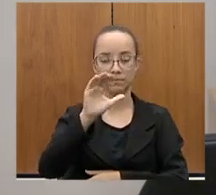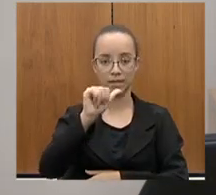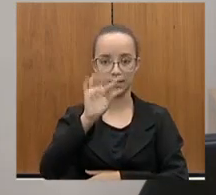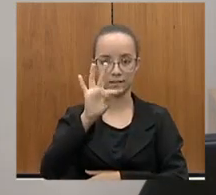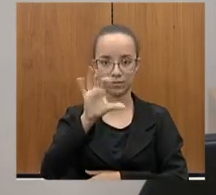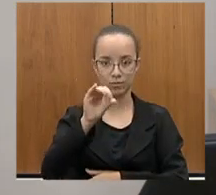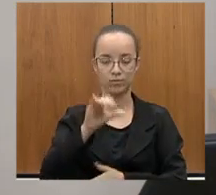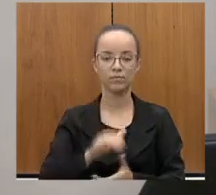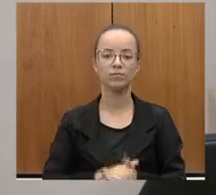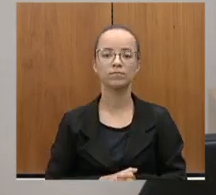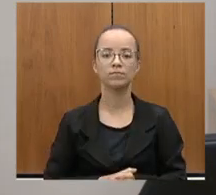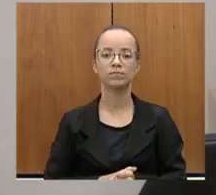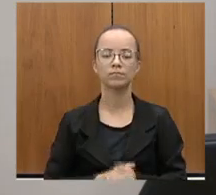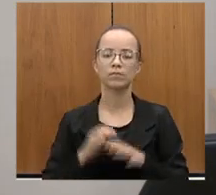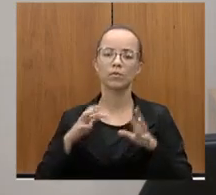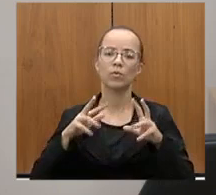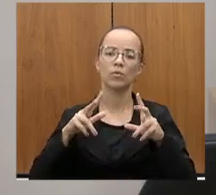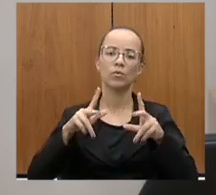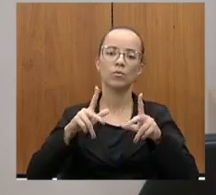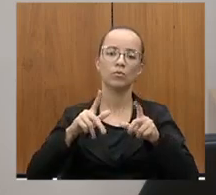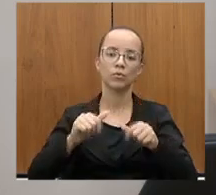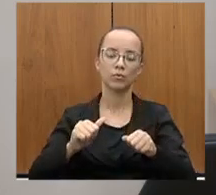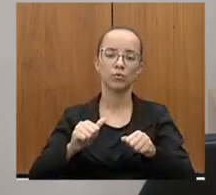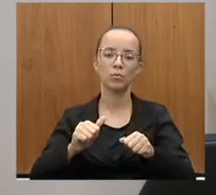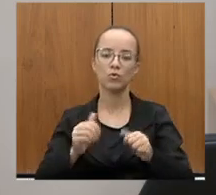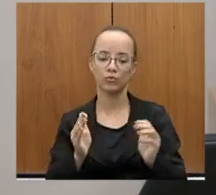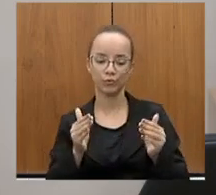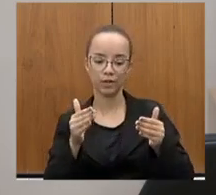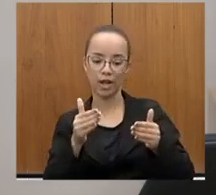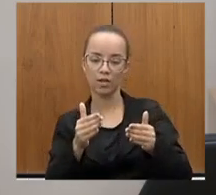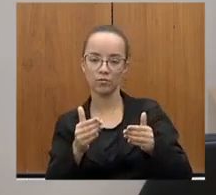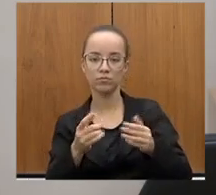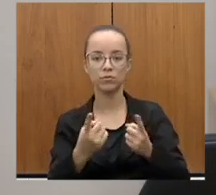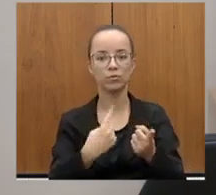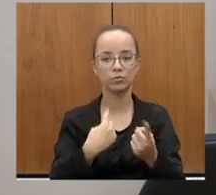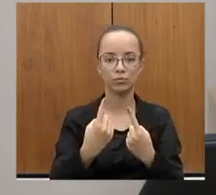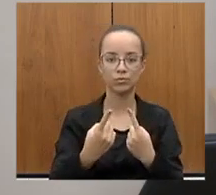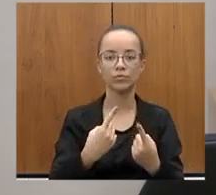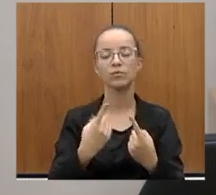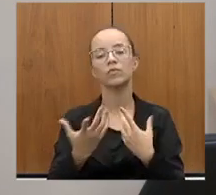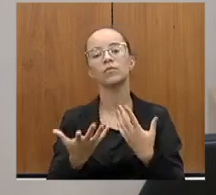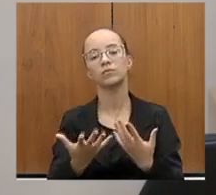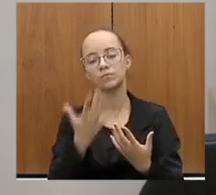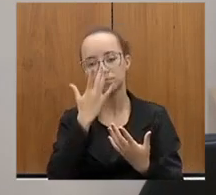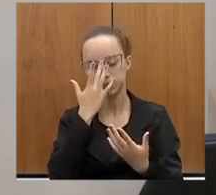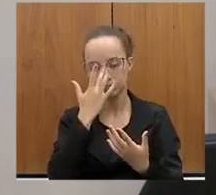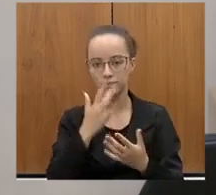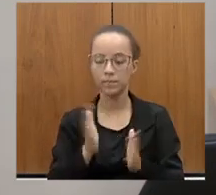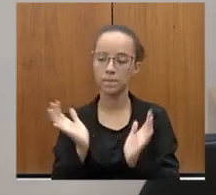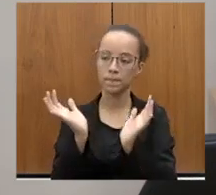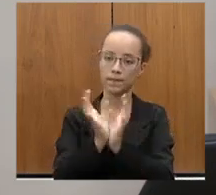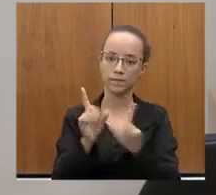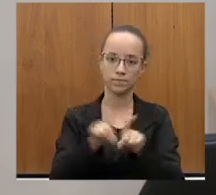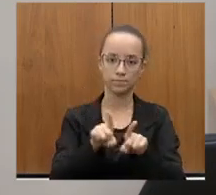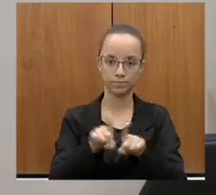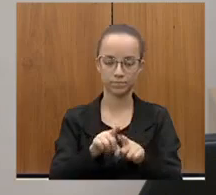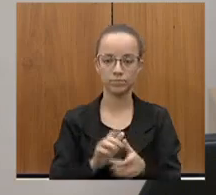que todo mundo já aperta por cada rodovia e aperta também o nosso diretor do DR e toda a equipe,